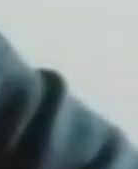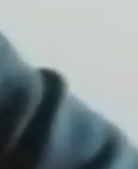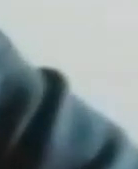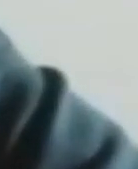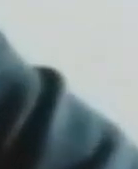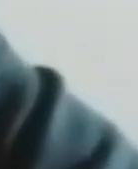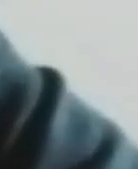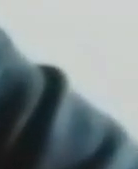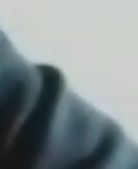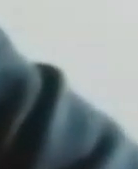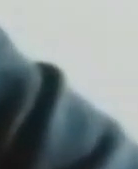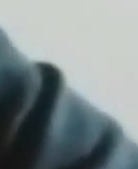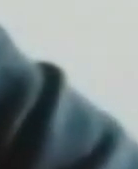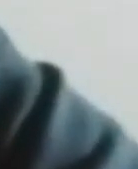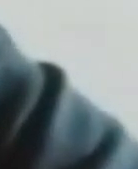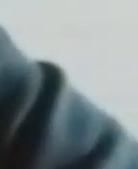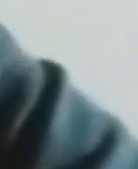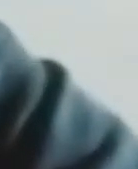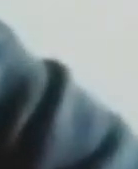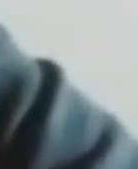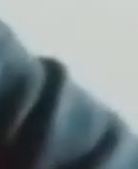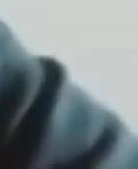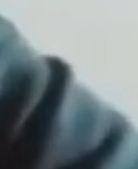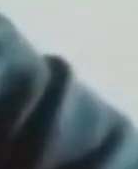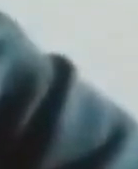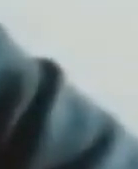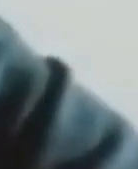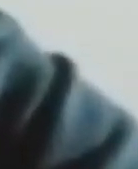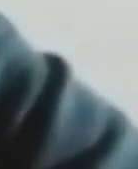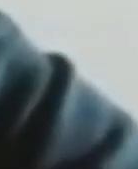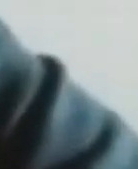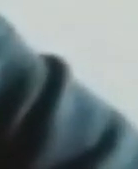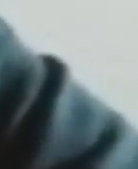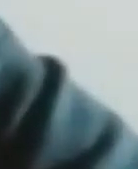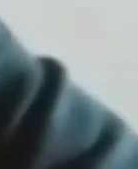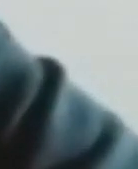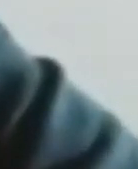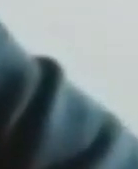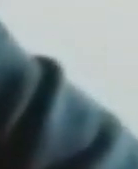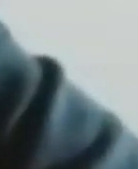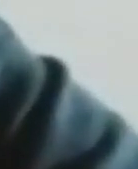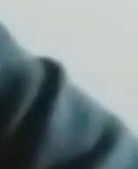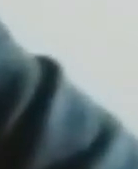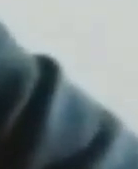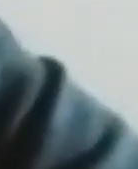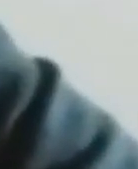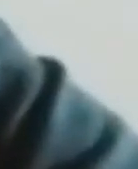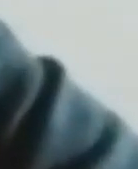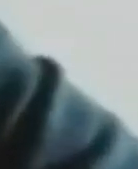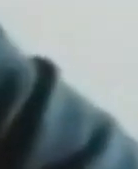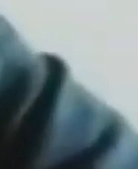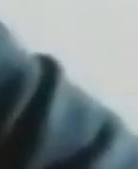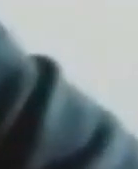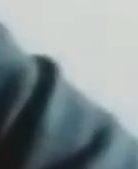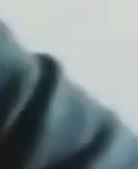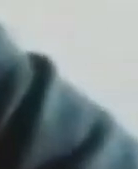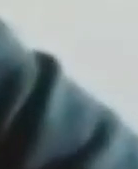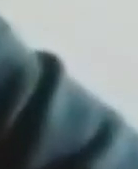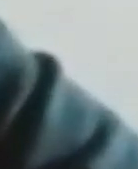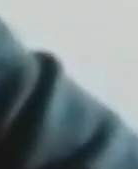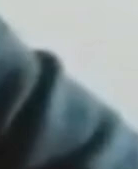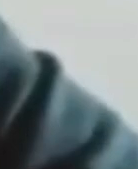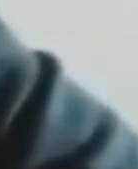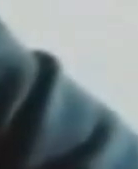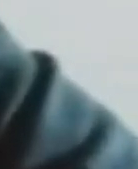muito triste para mim. Saber que a minha prisão não foi revogada